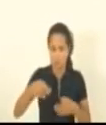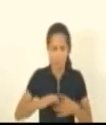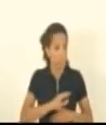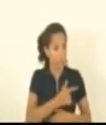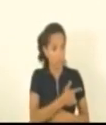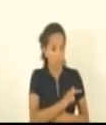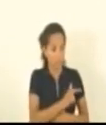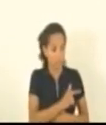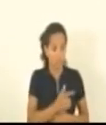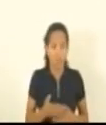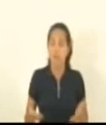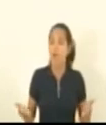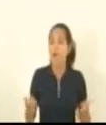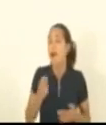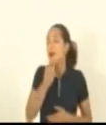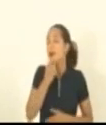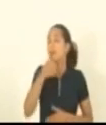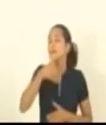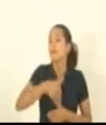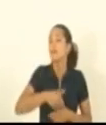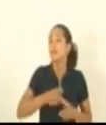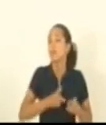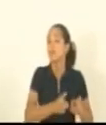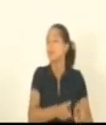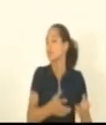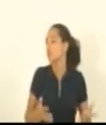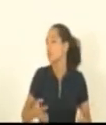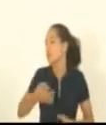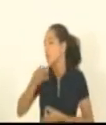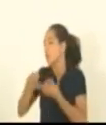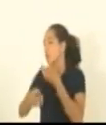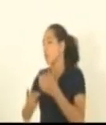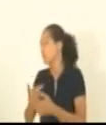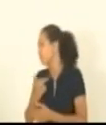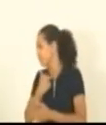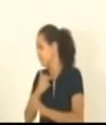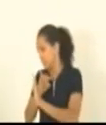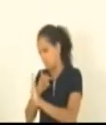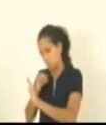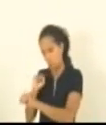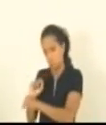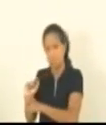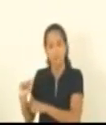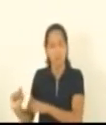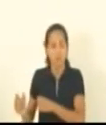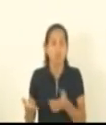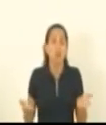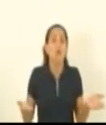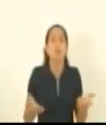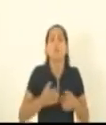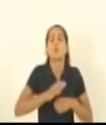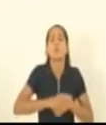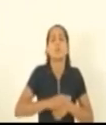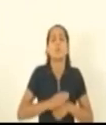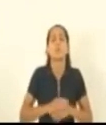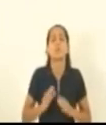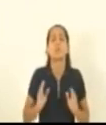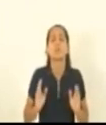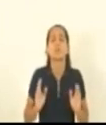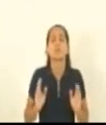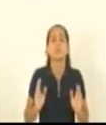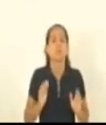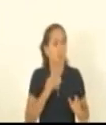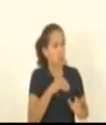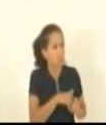Está em encaminhamento, está em encaminhamento. Então, nesse momento... Você quer encaminhar? Não encaminho. Para a